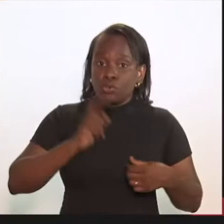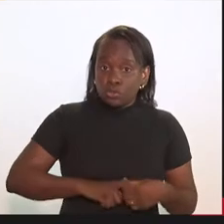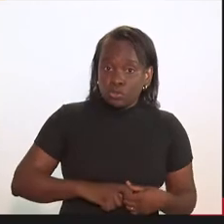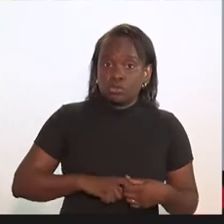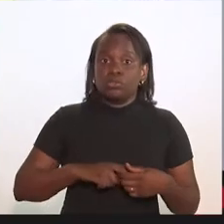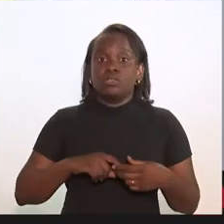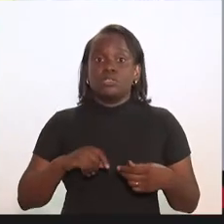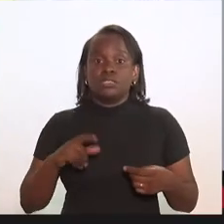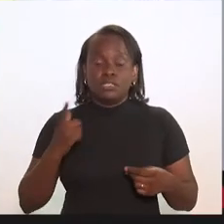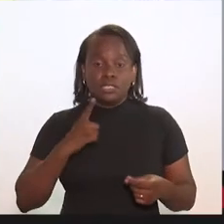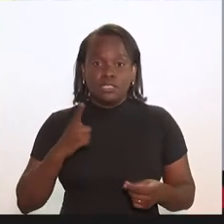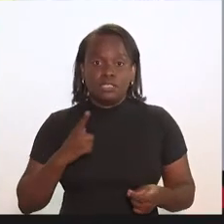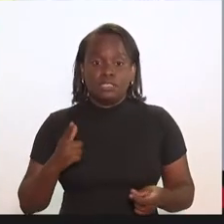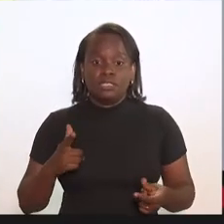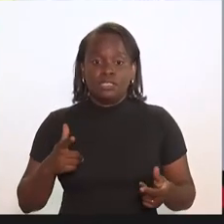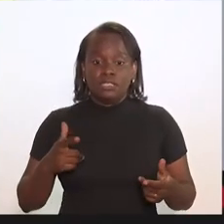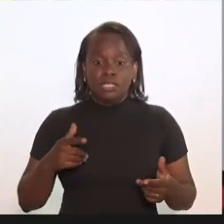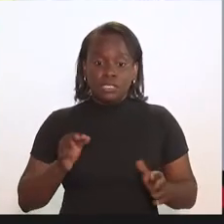voltou a ter